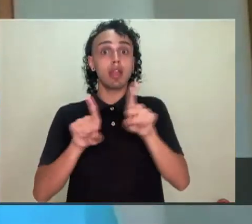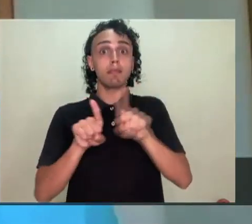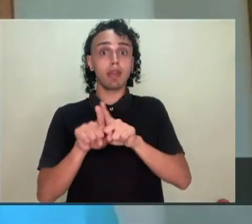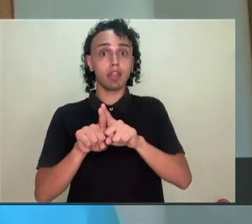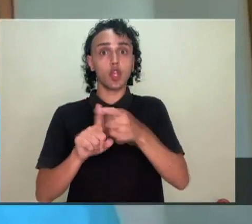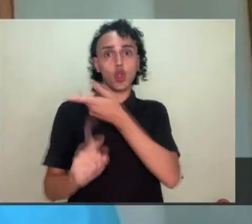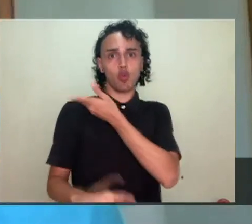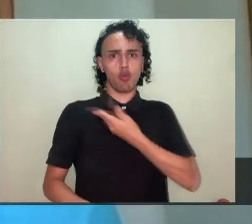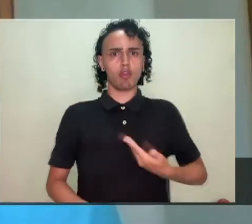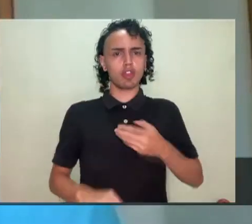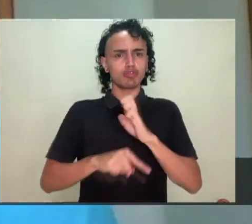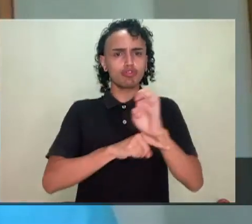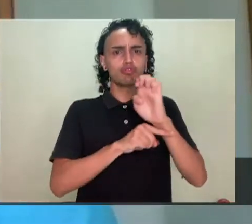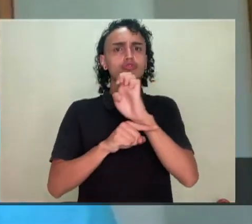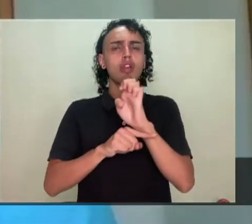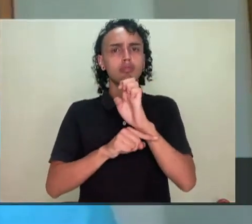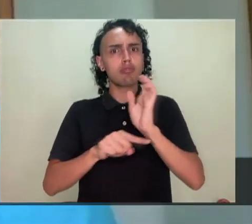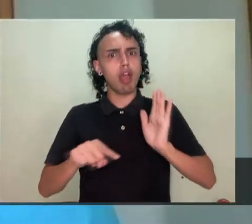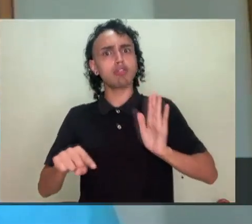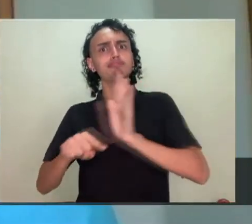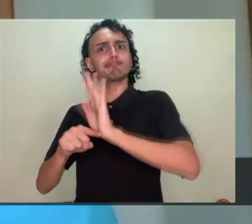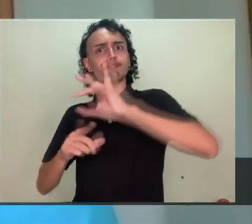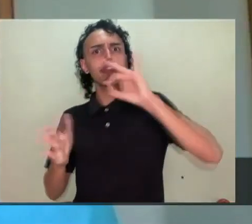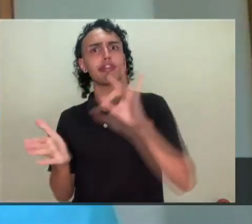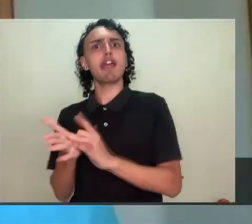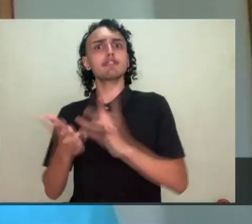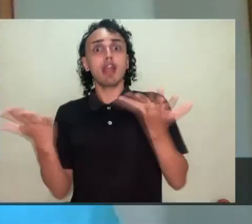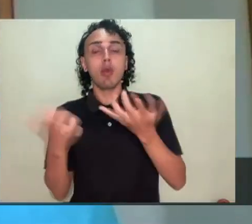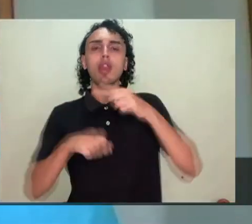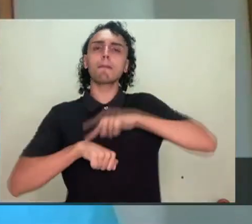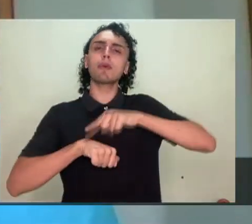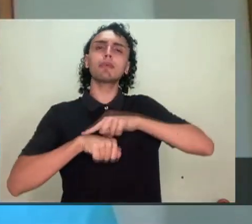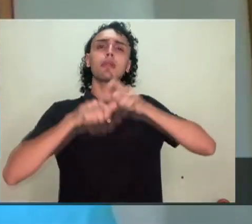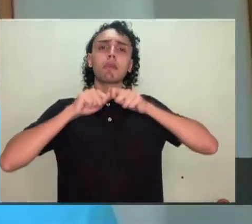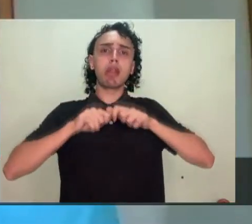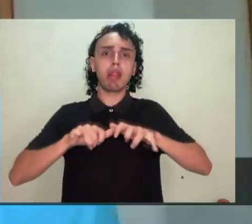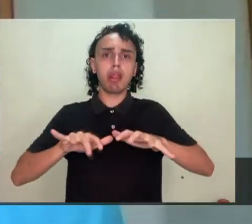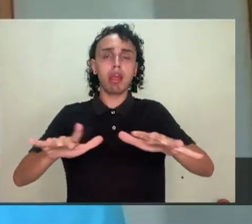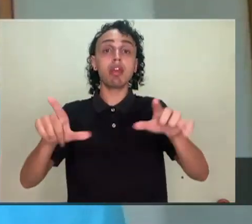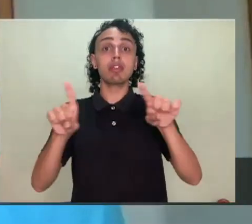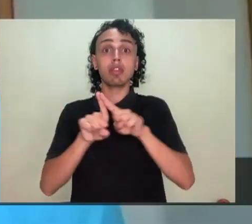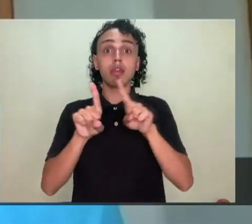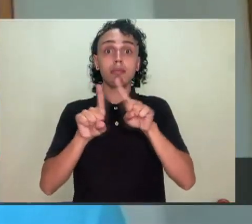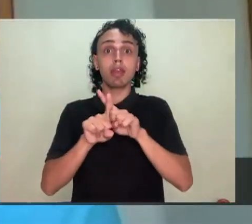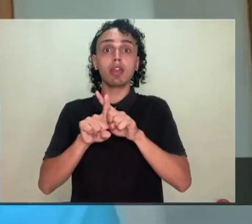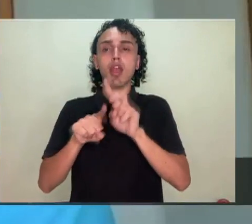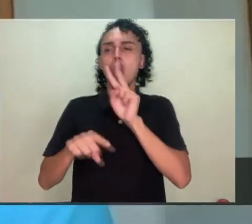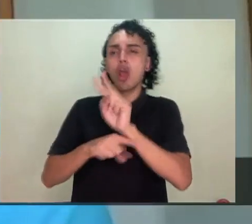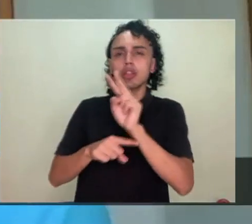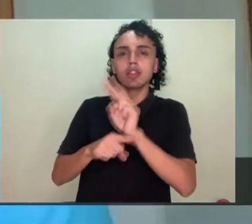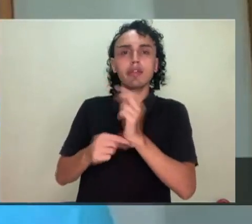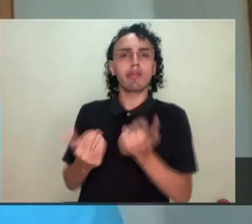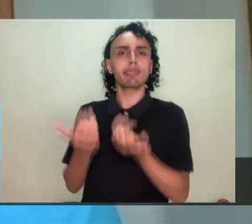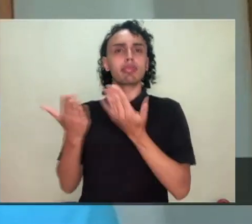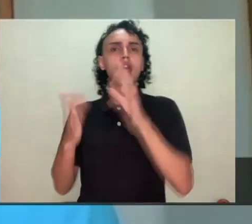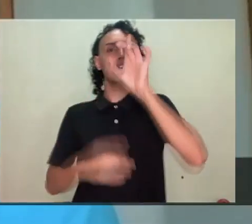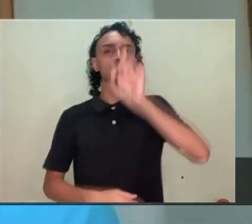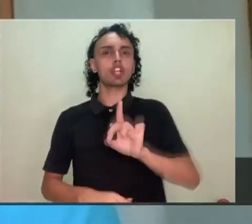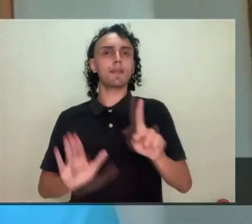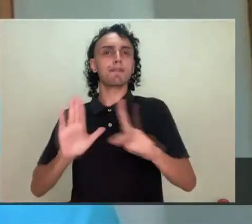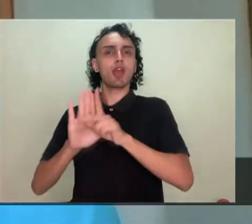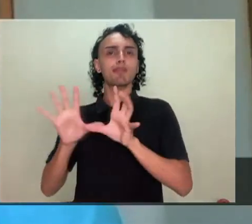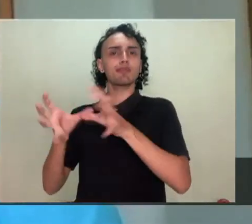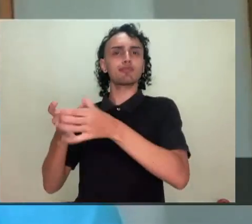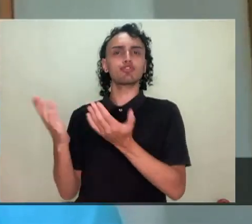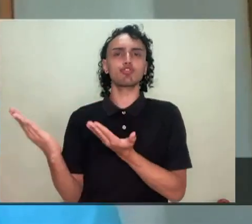obviamente, respostas mais concretas do Estado em relação à gestão, não só da pandemia, mas também da atenção,